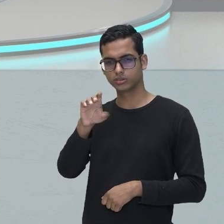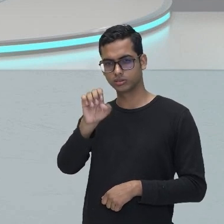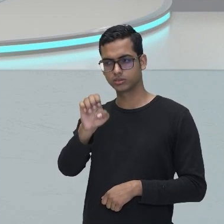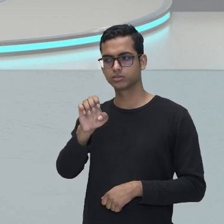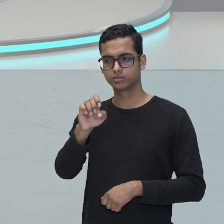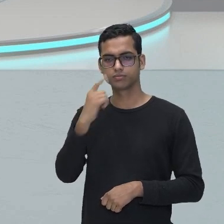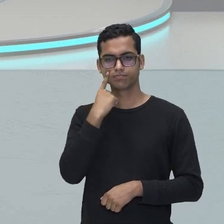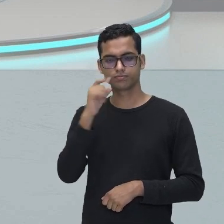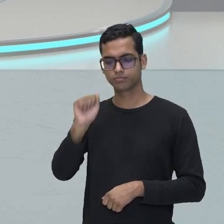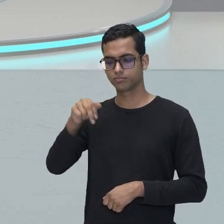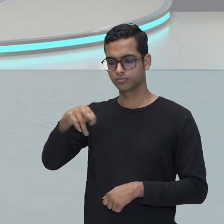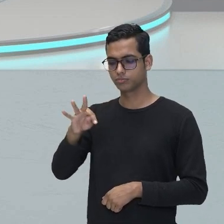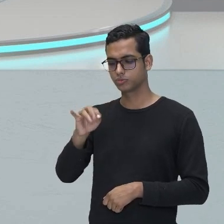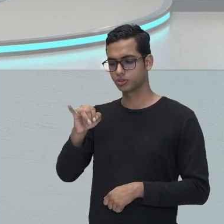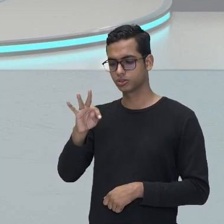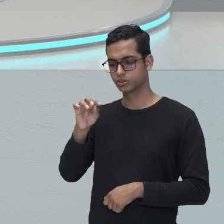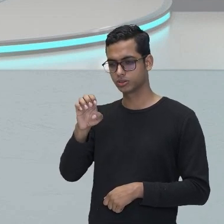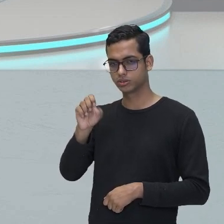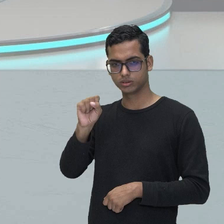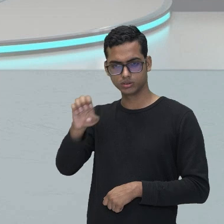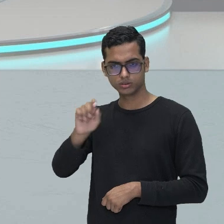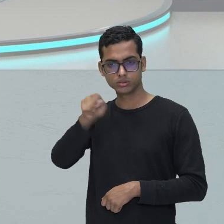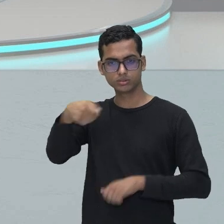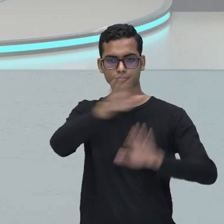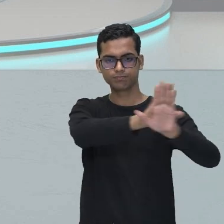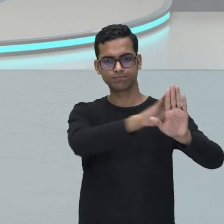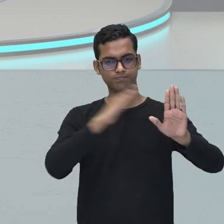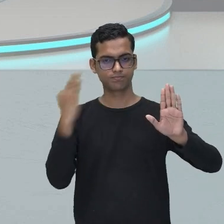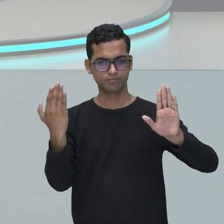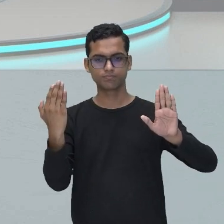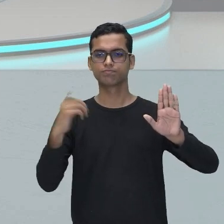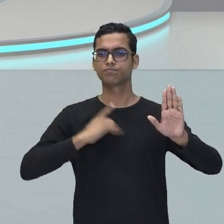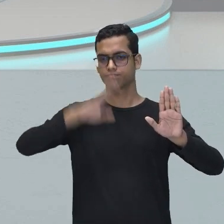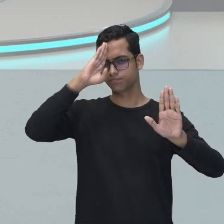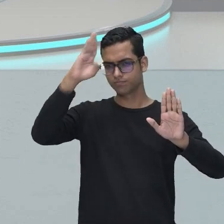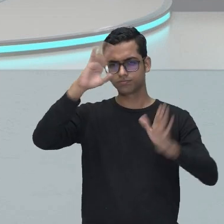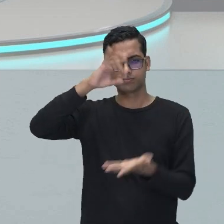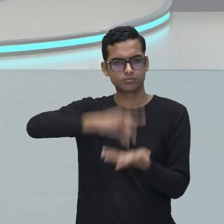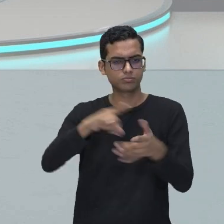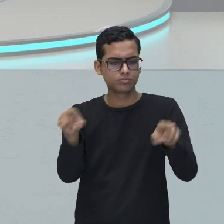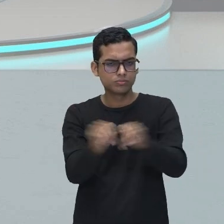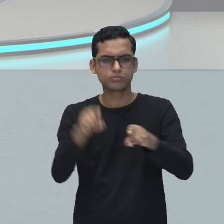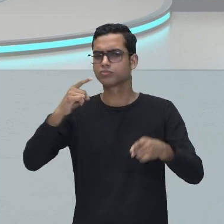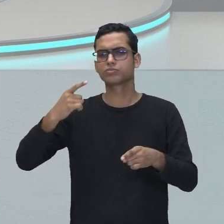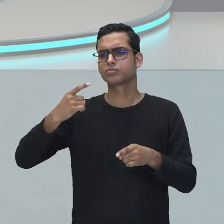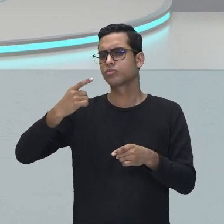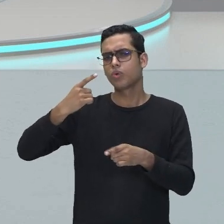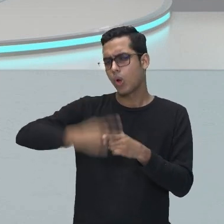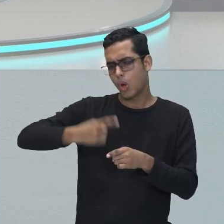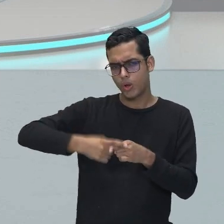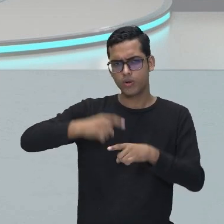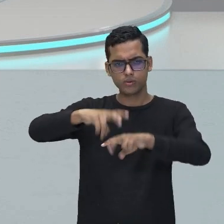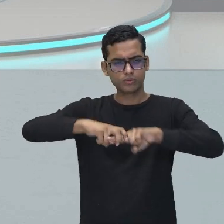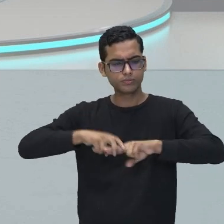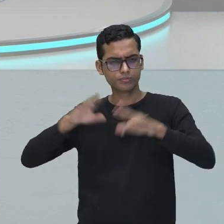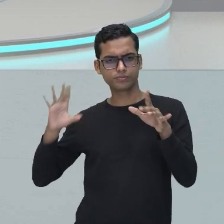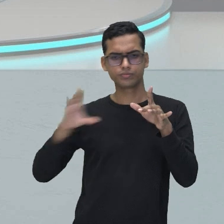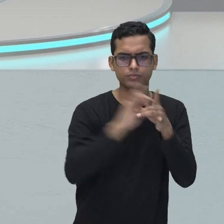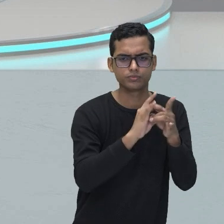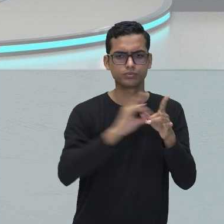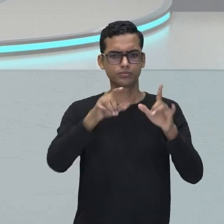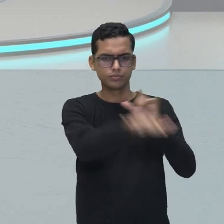A antítese é a figura de linguagem principal, por quê? Porque está diretamente